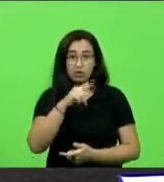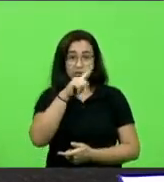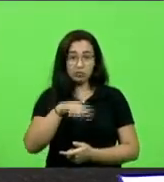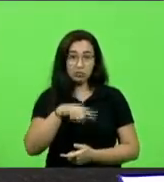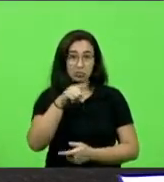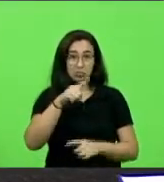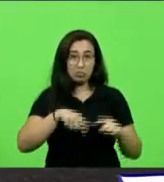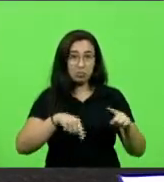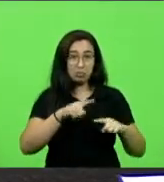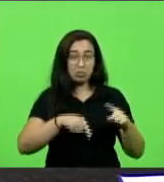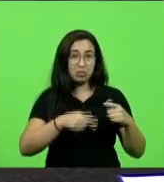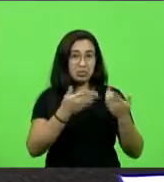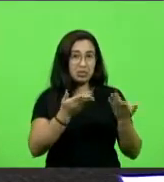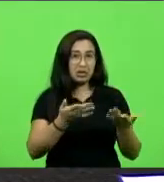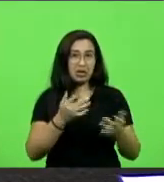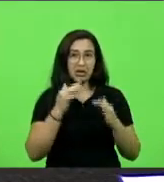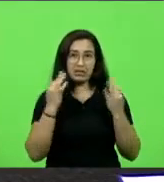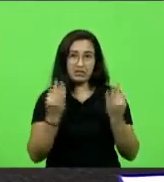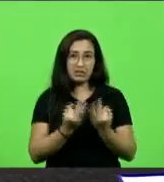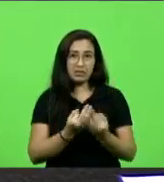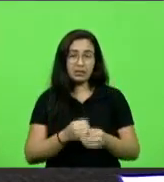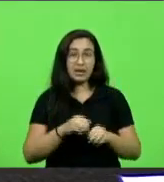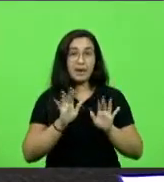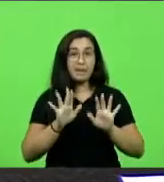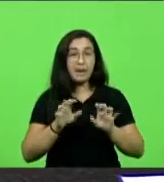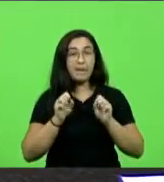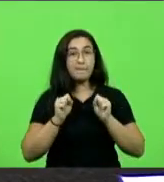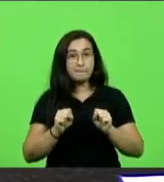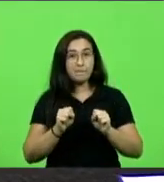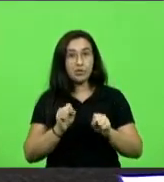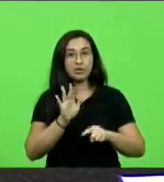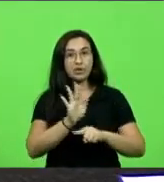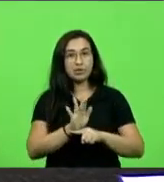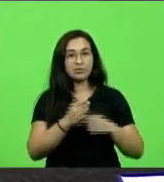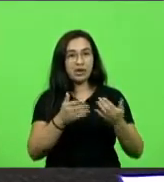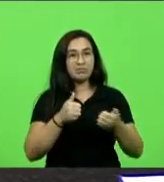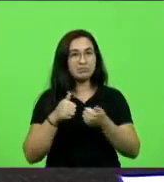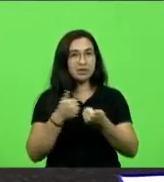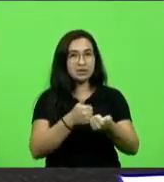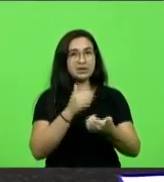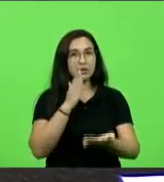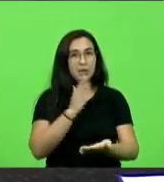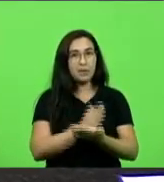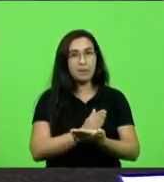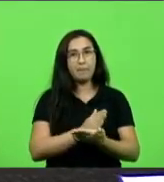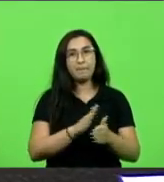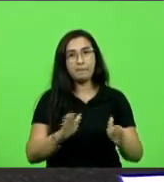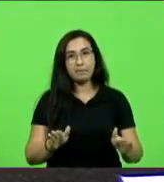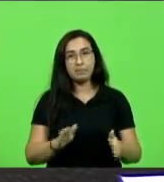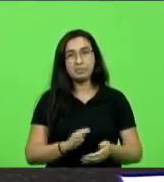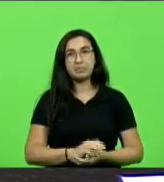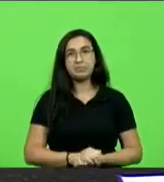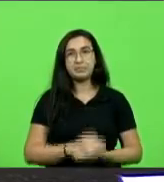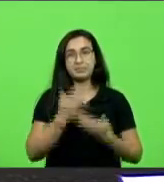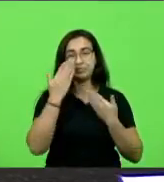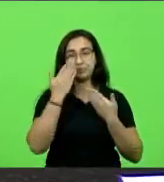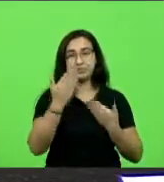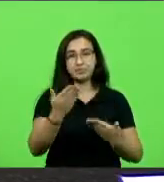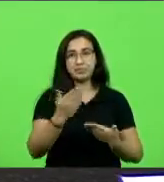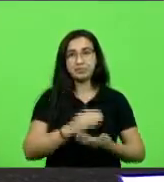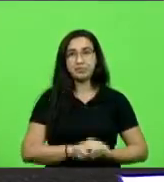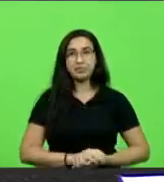domiciliar. Mas tem o poder de parar a perseguição contra as famílias educadoras. Muito obrigado, presidente.